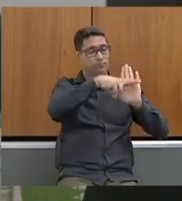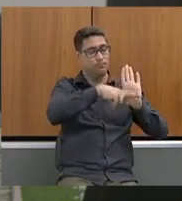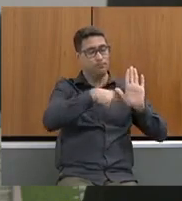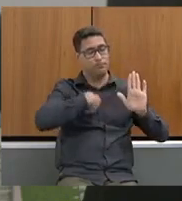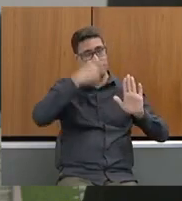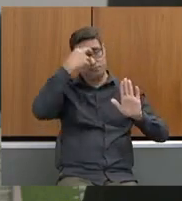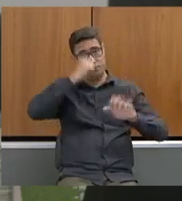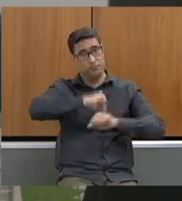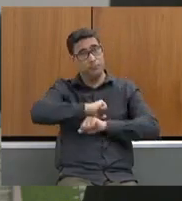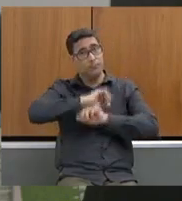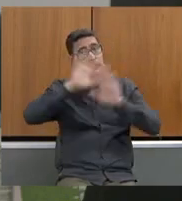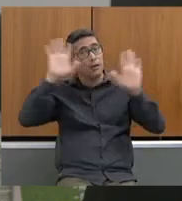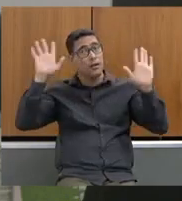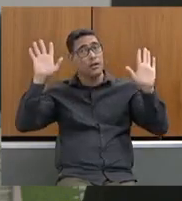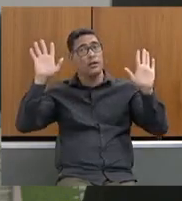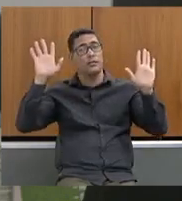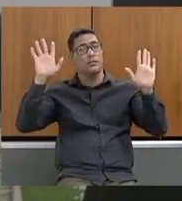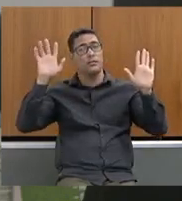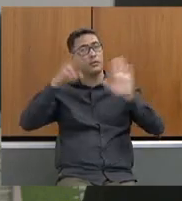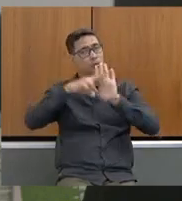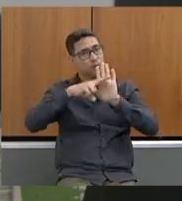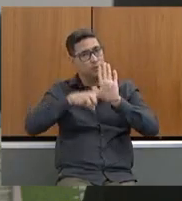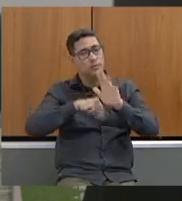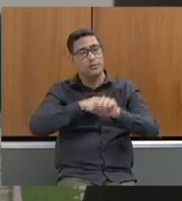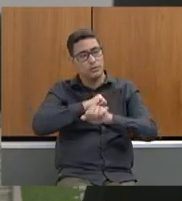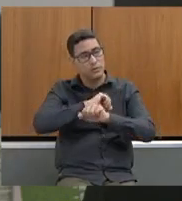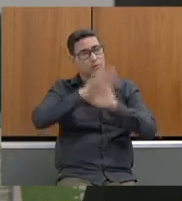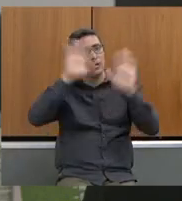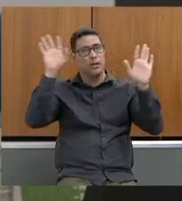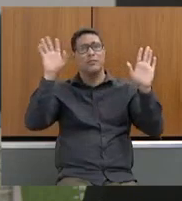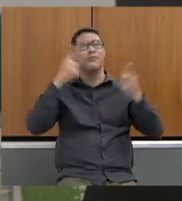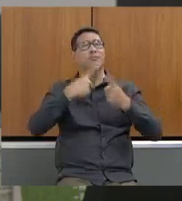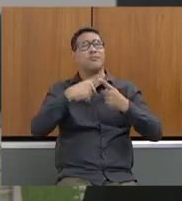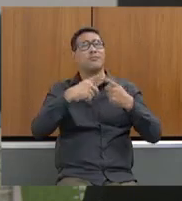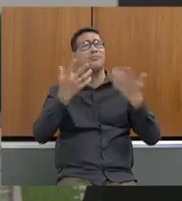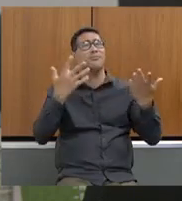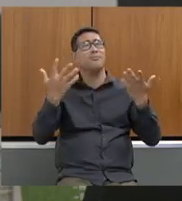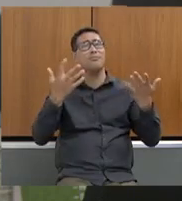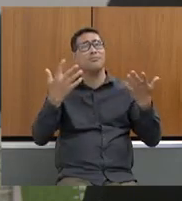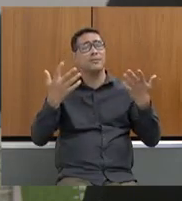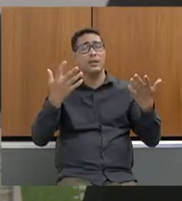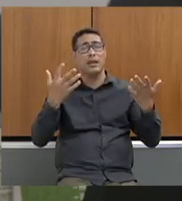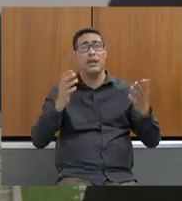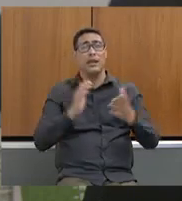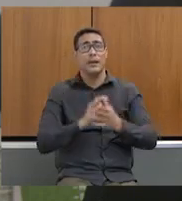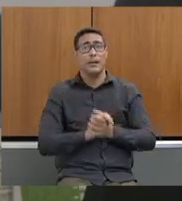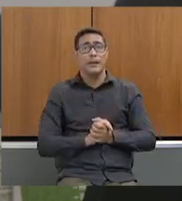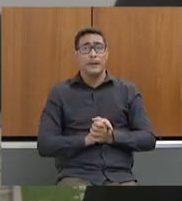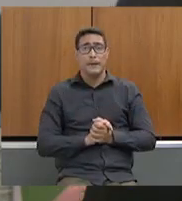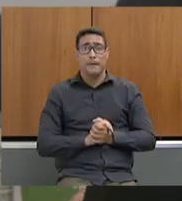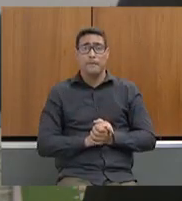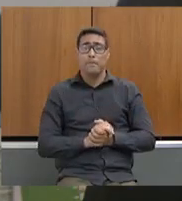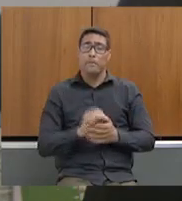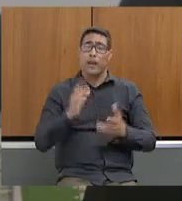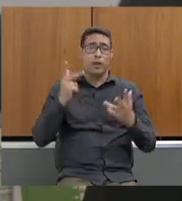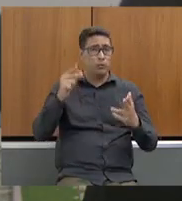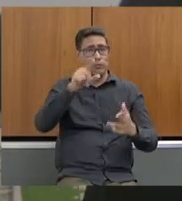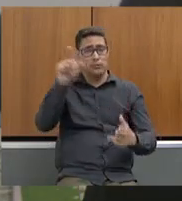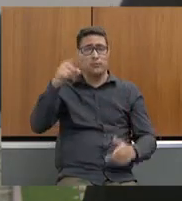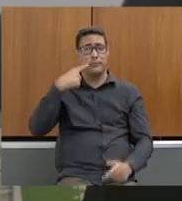Regras claras. Porque eu posso dizer que não deve ser diferente, como o deputado